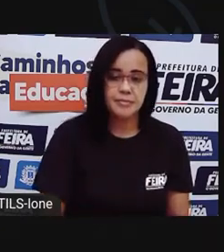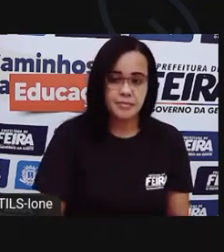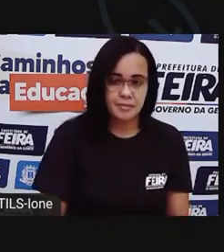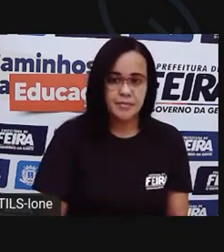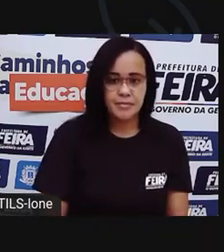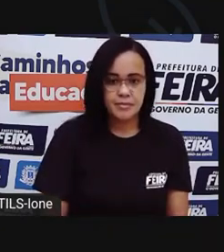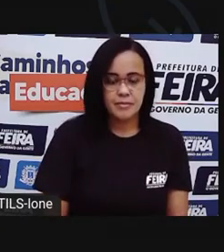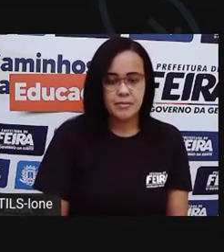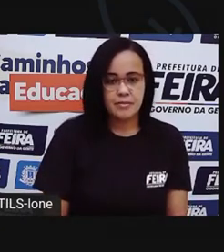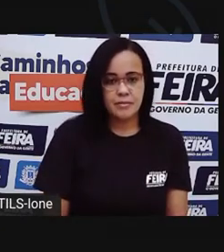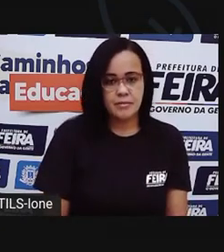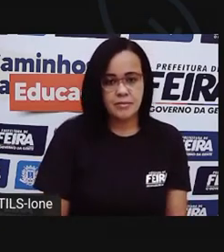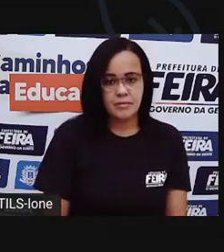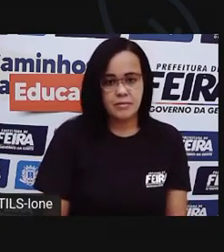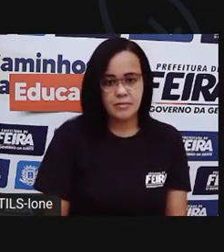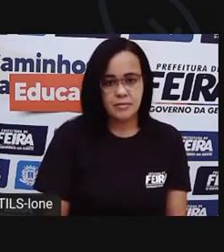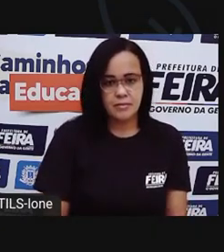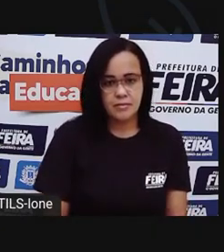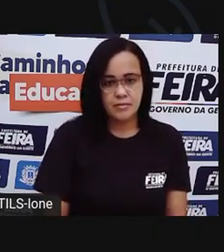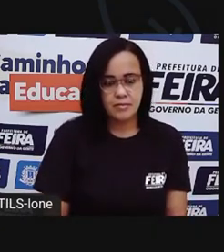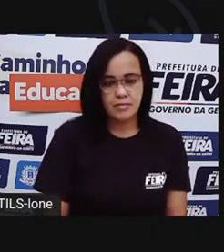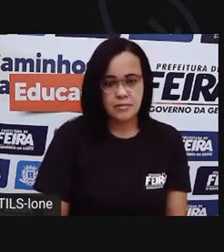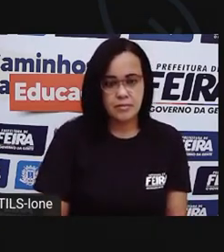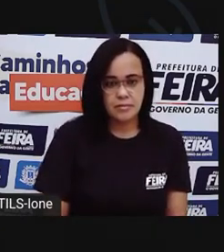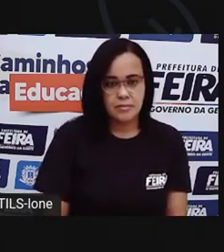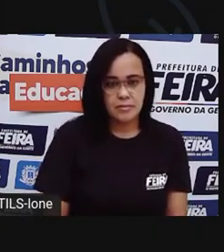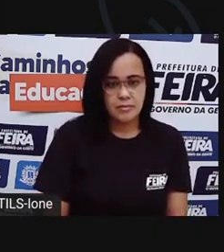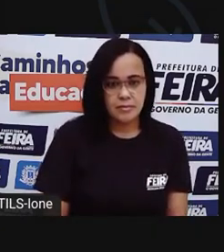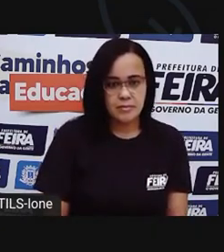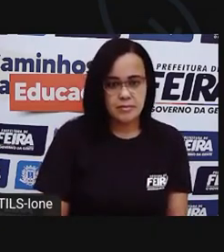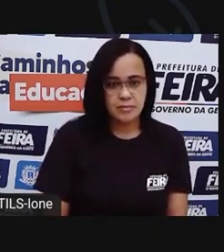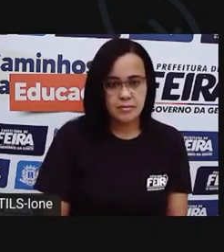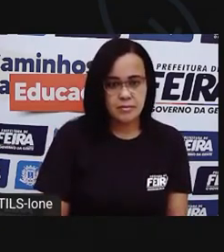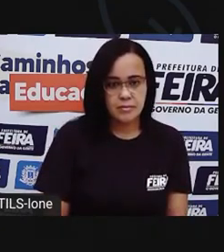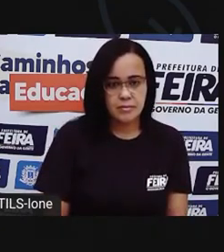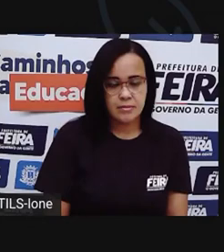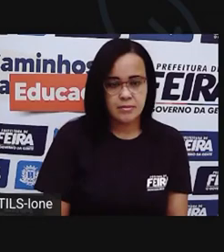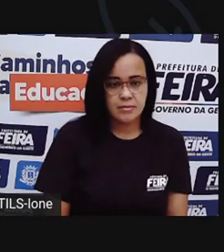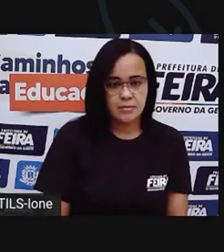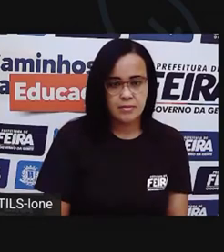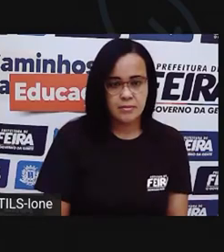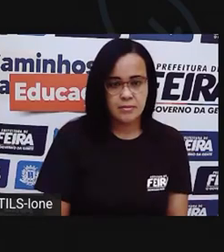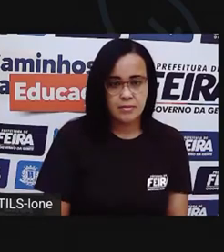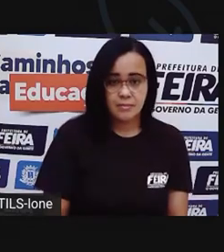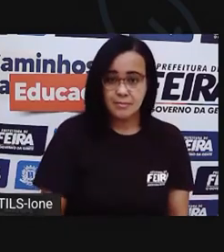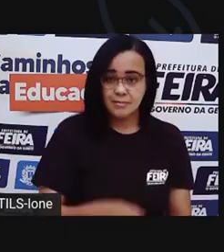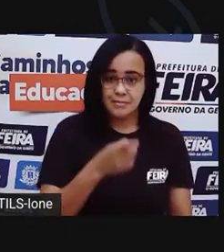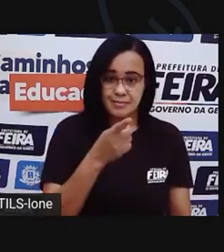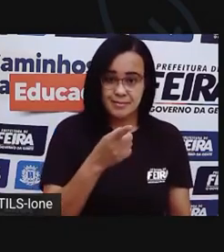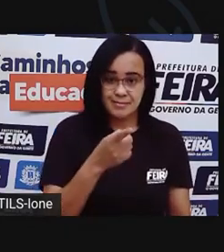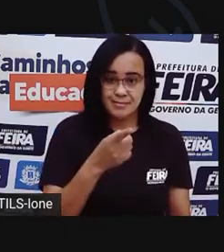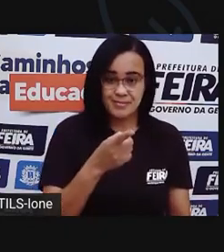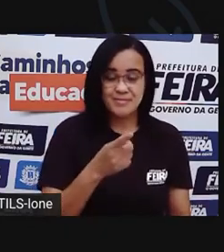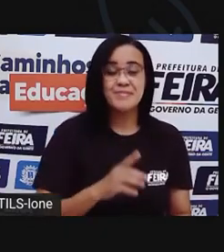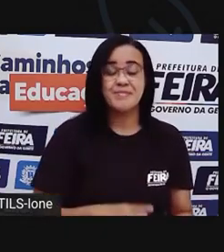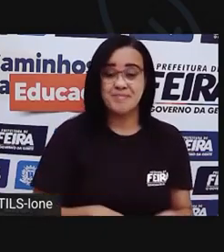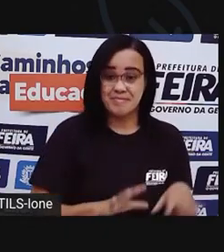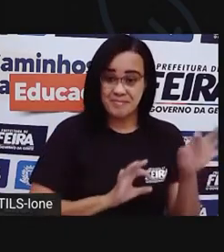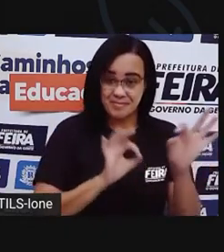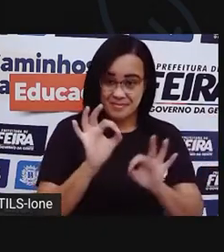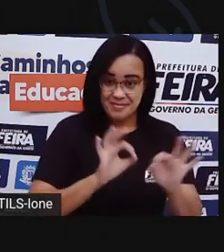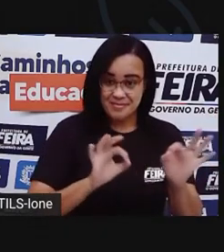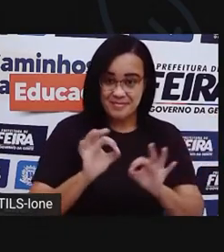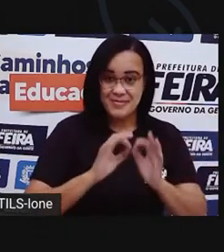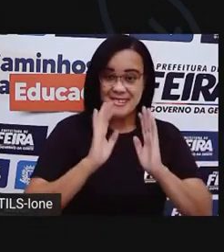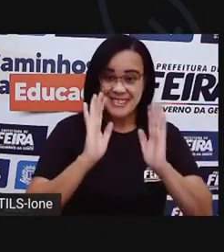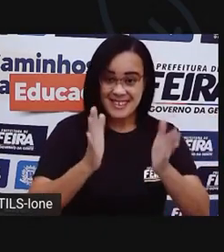Pronto. Agora, a pró começou, né? Já começou a montar, né? O mosaico aqui, para a